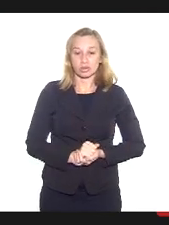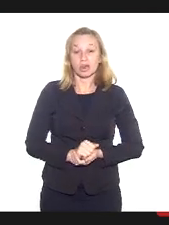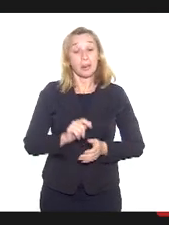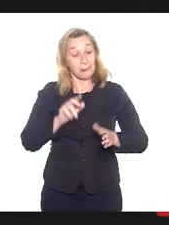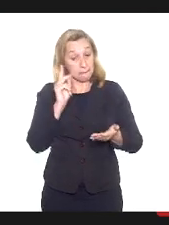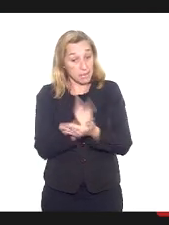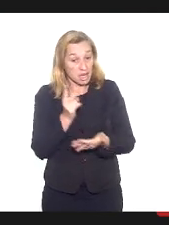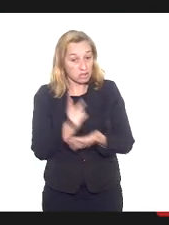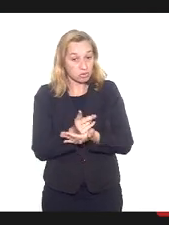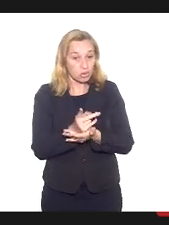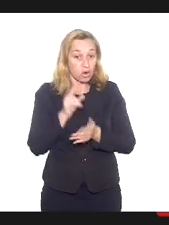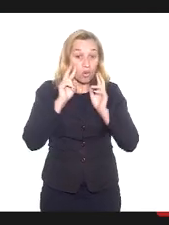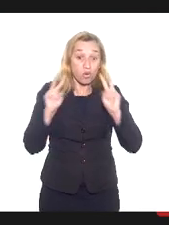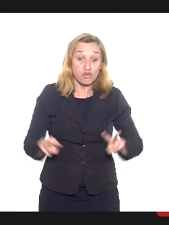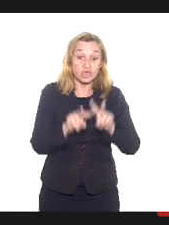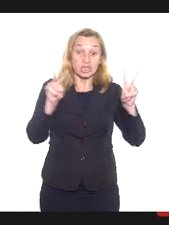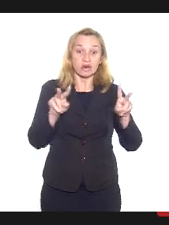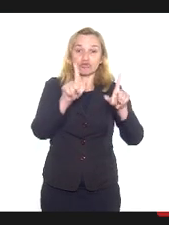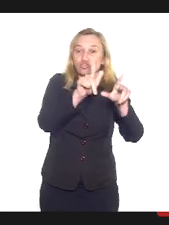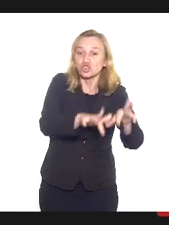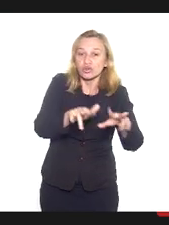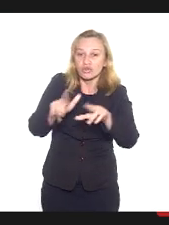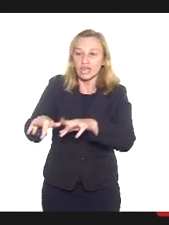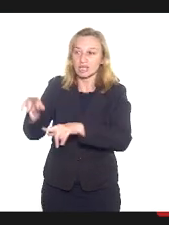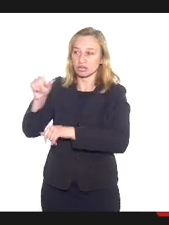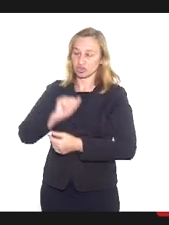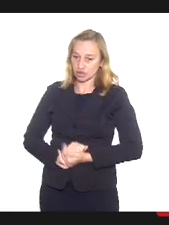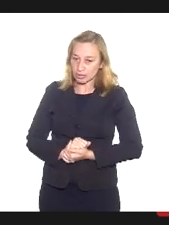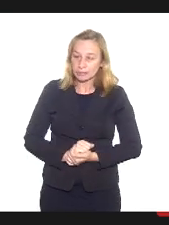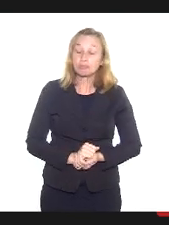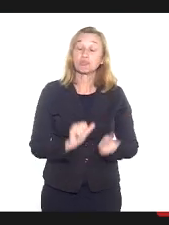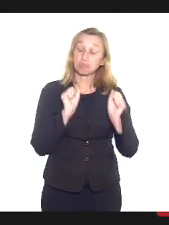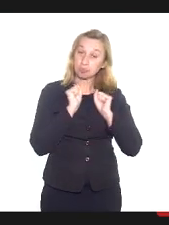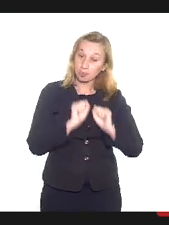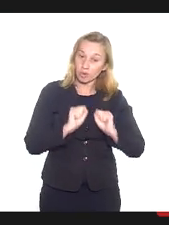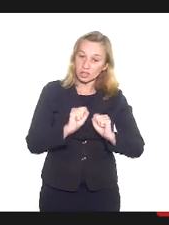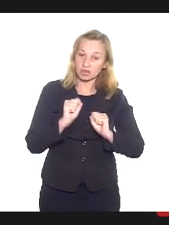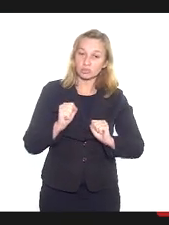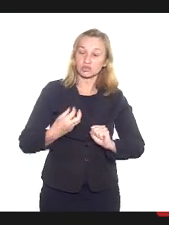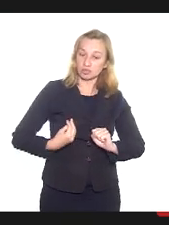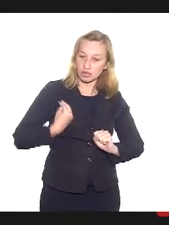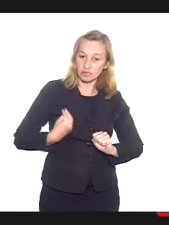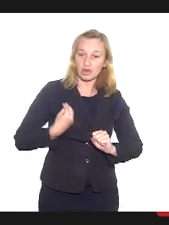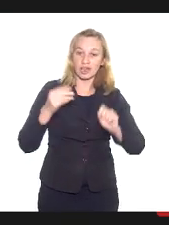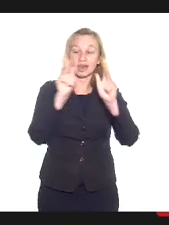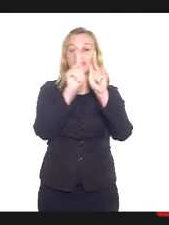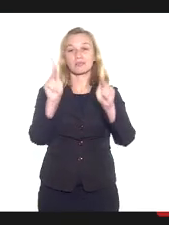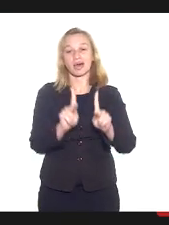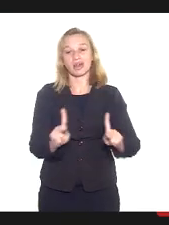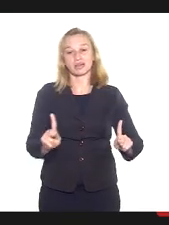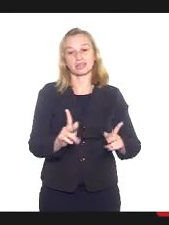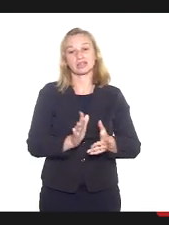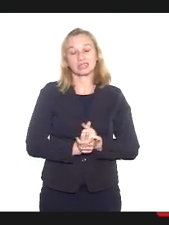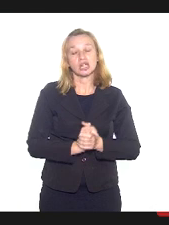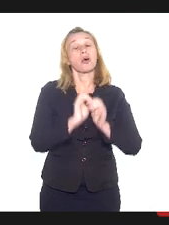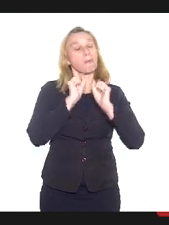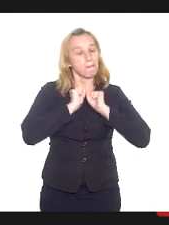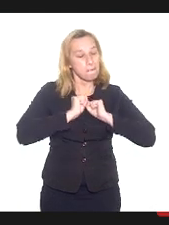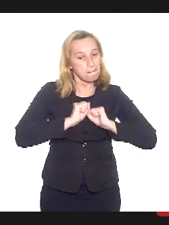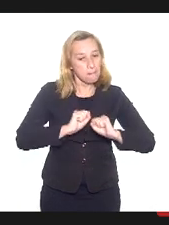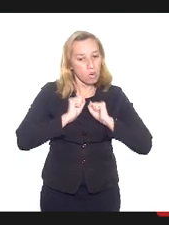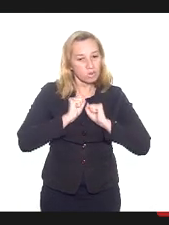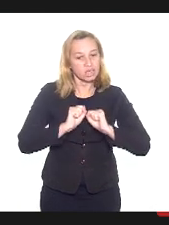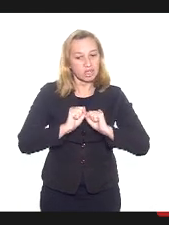diferentes do sagrado, mesmo tendo visões diferentes de Deus, nós podemos conviver em paz. Podemos